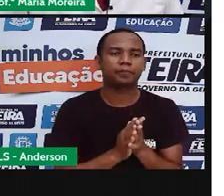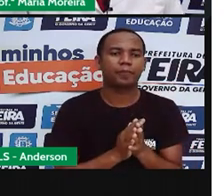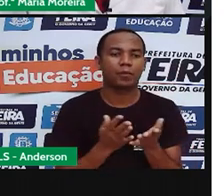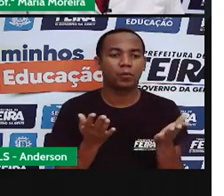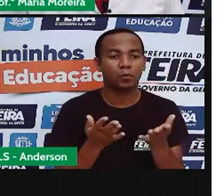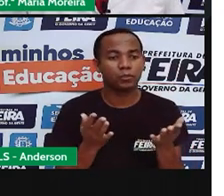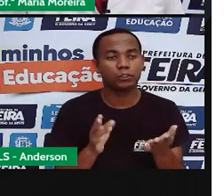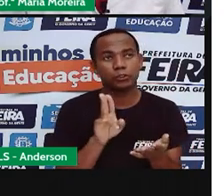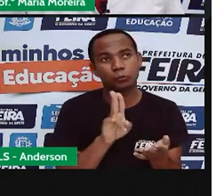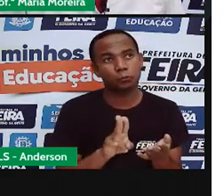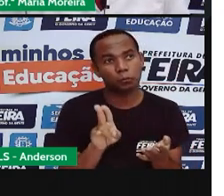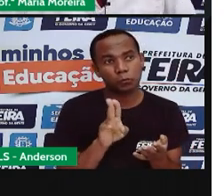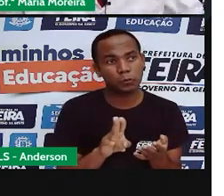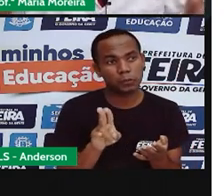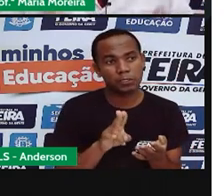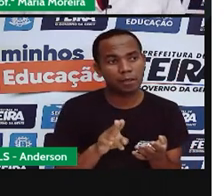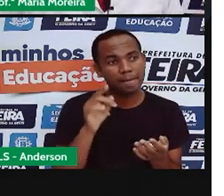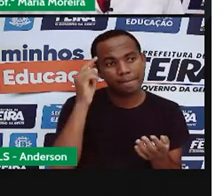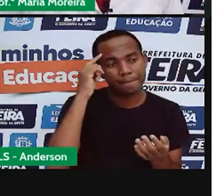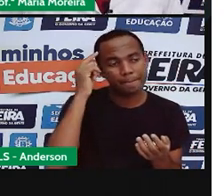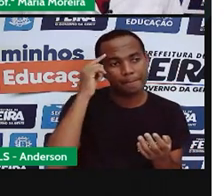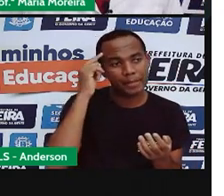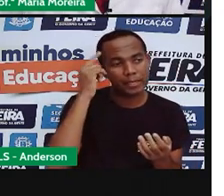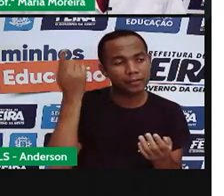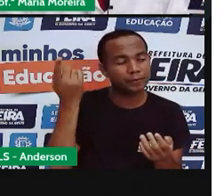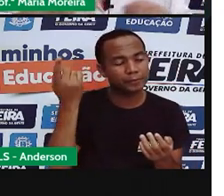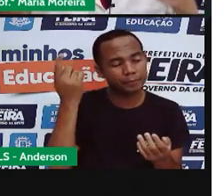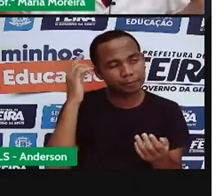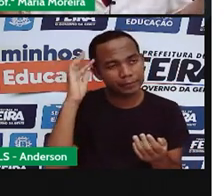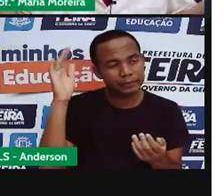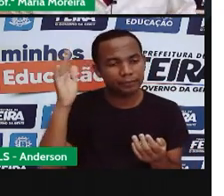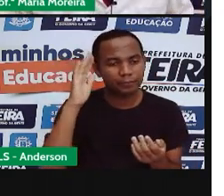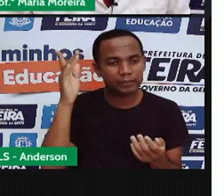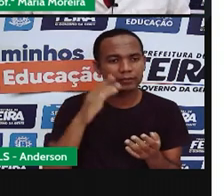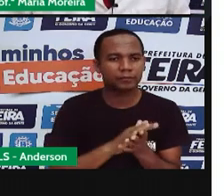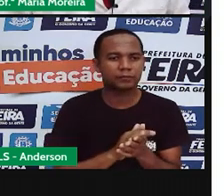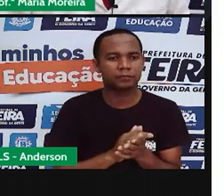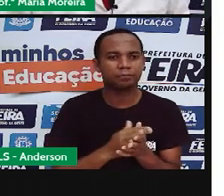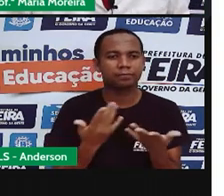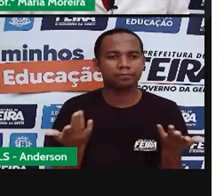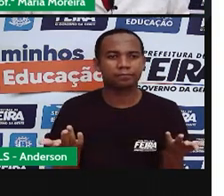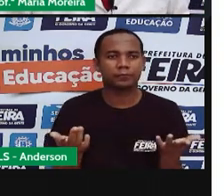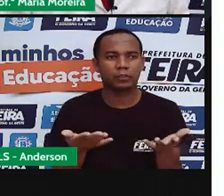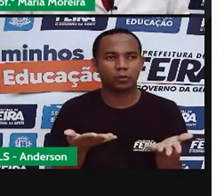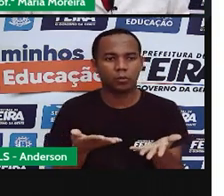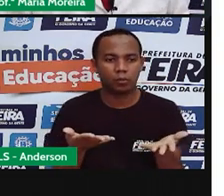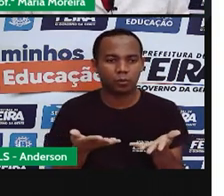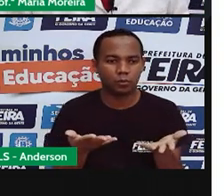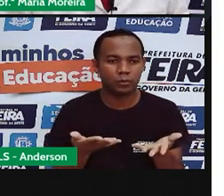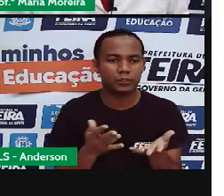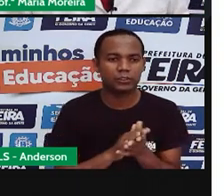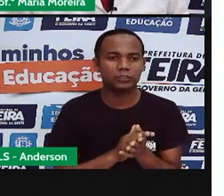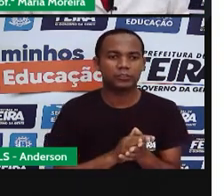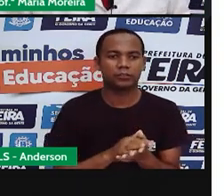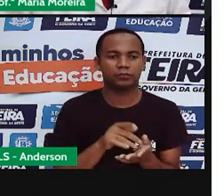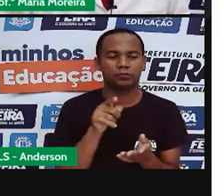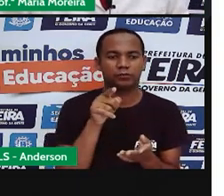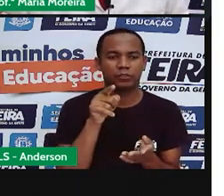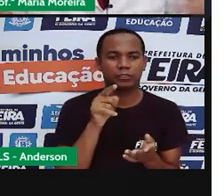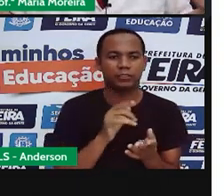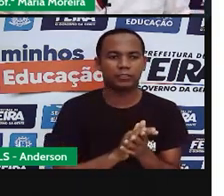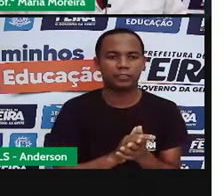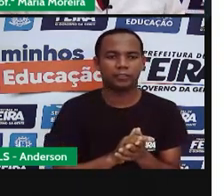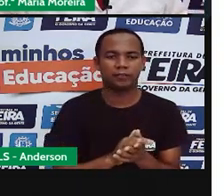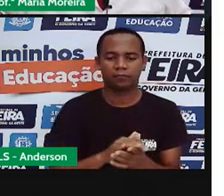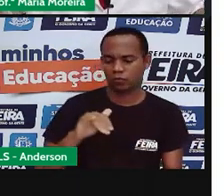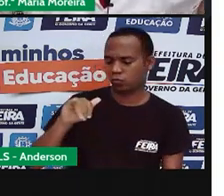muito menos a imaginação do que nós utilizarmos, porque você pegar um... Um